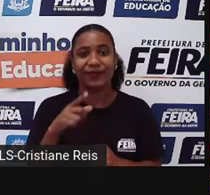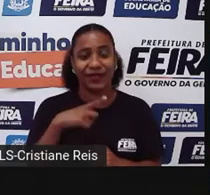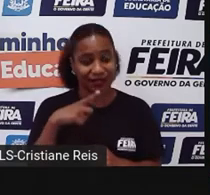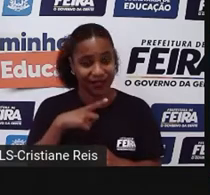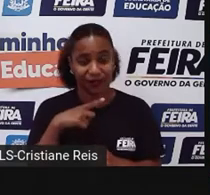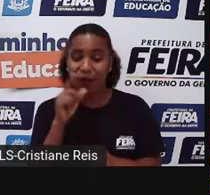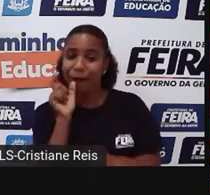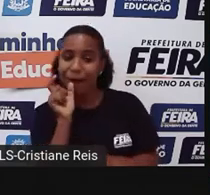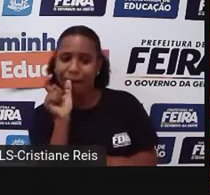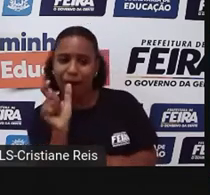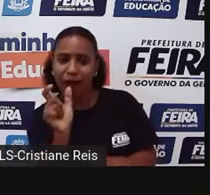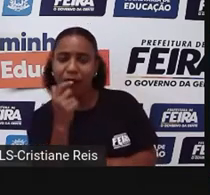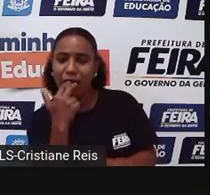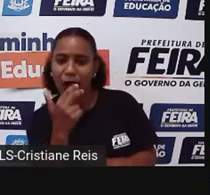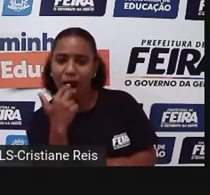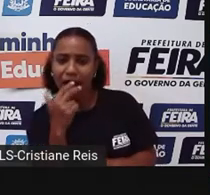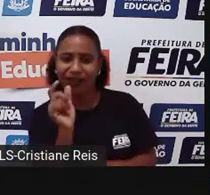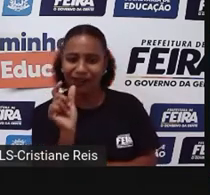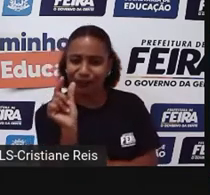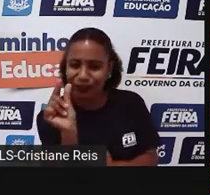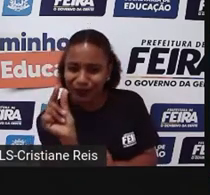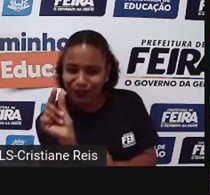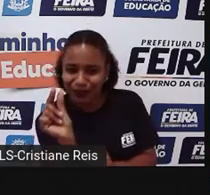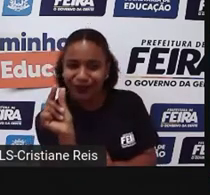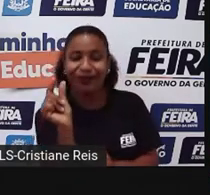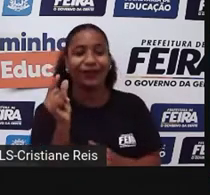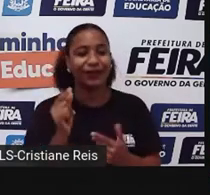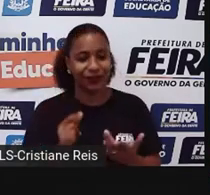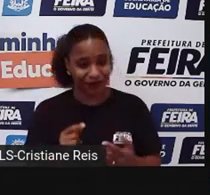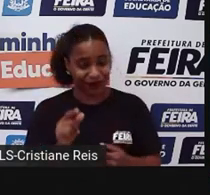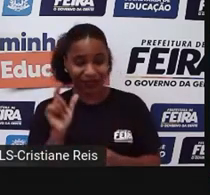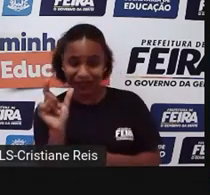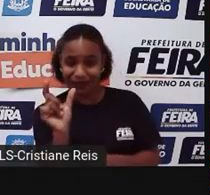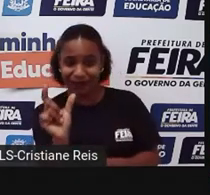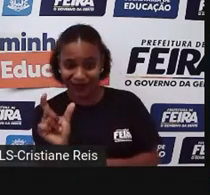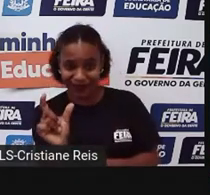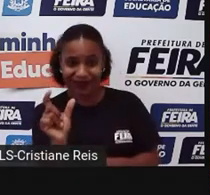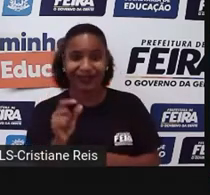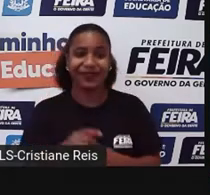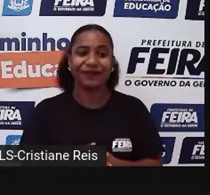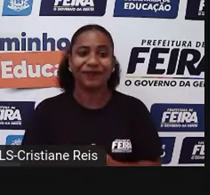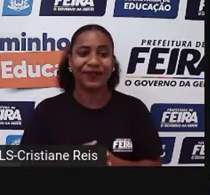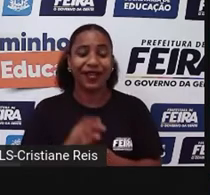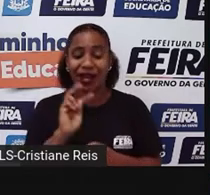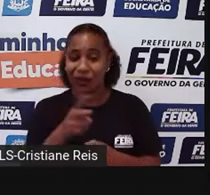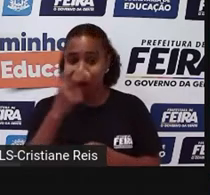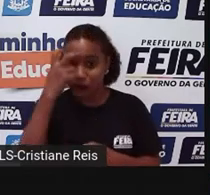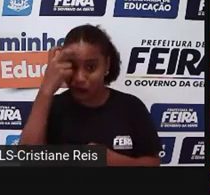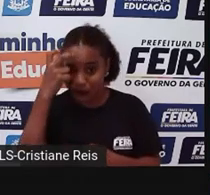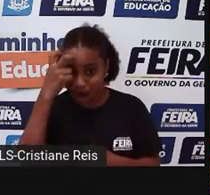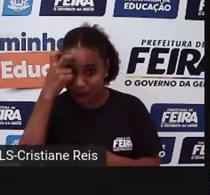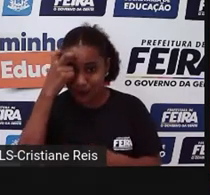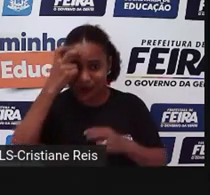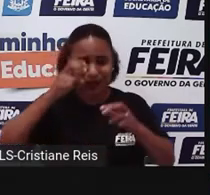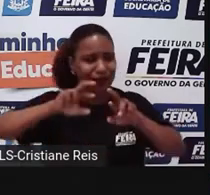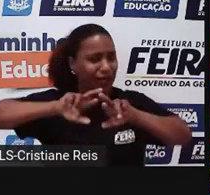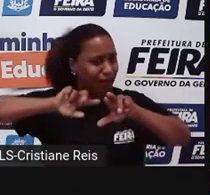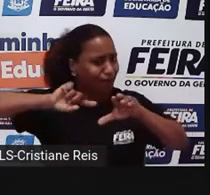uma palavra que vem do latim. Eu trouxe essa palavra do latim, por quê? Porque a cultura, ela tem uma dimensão bem